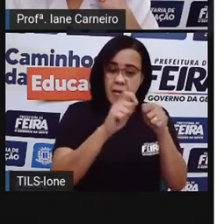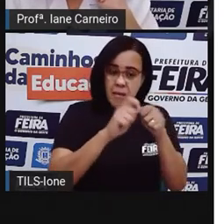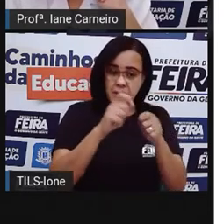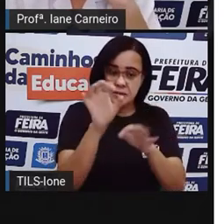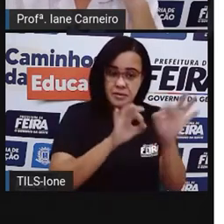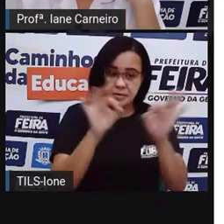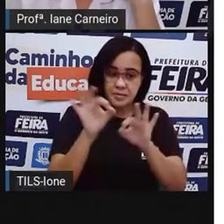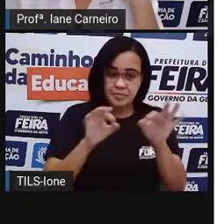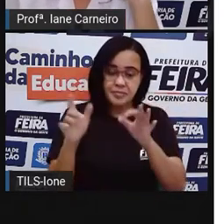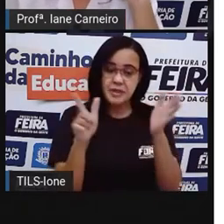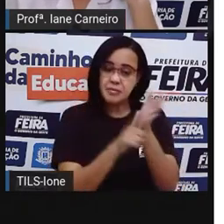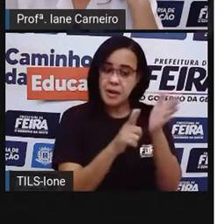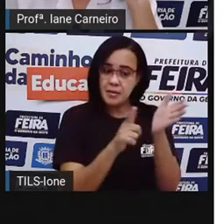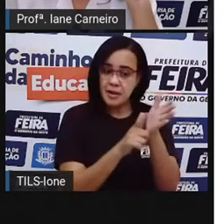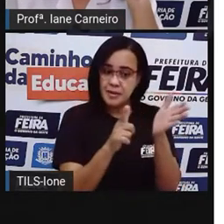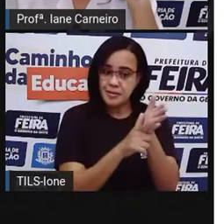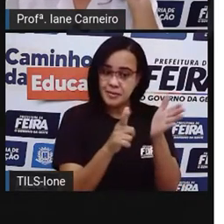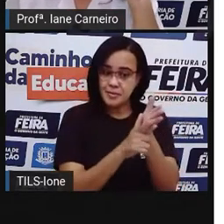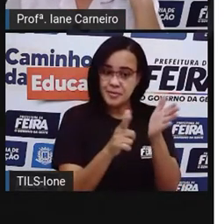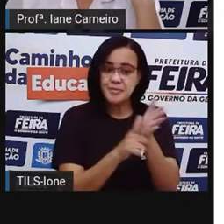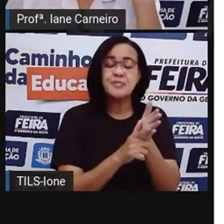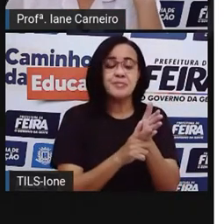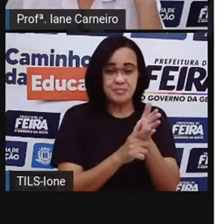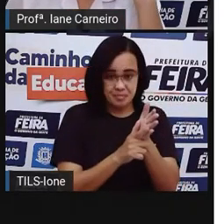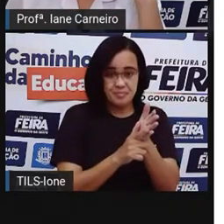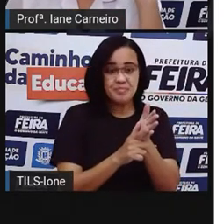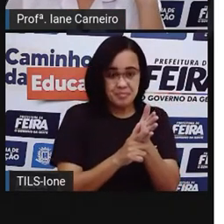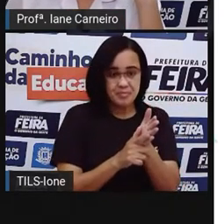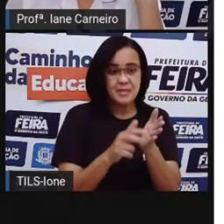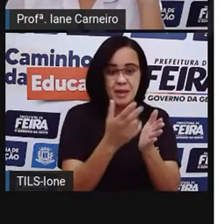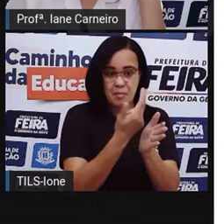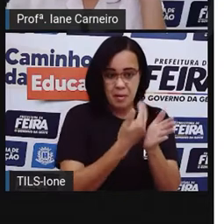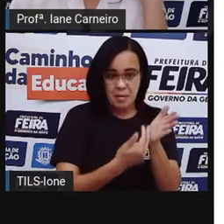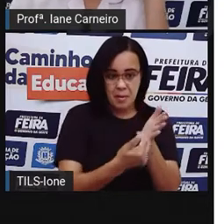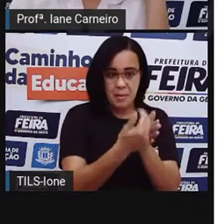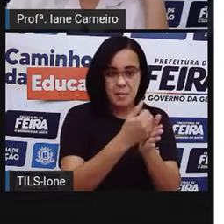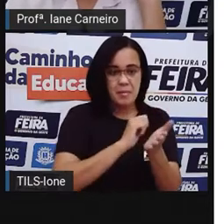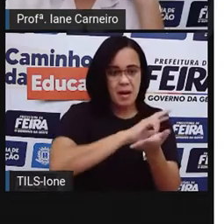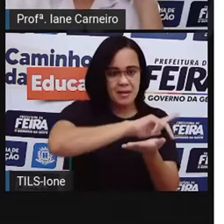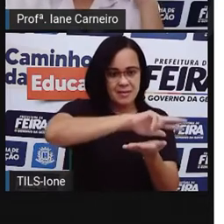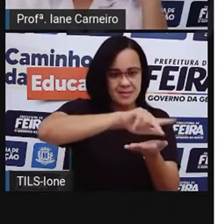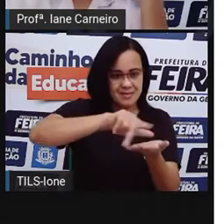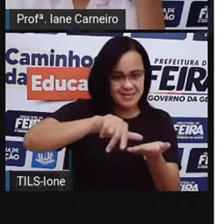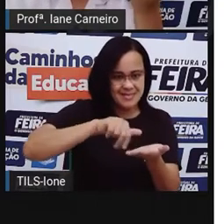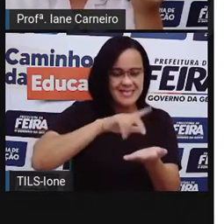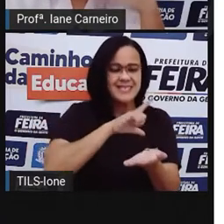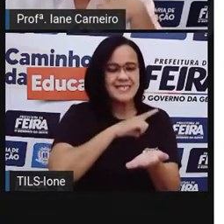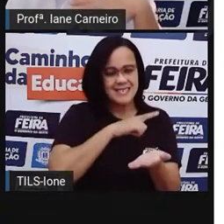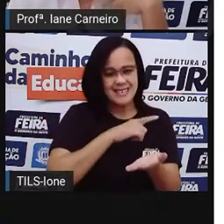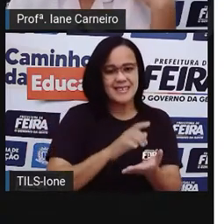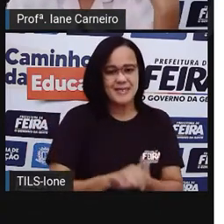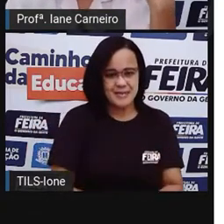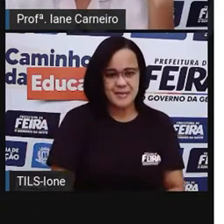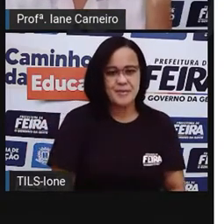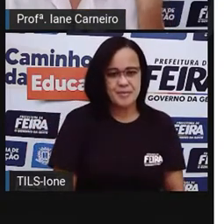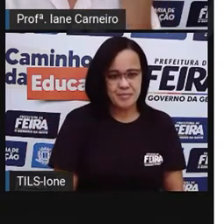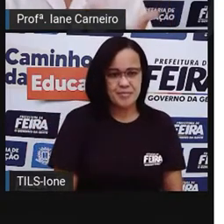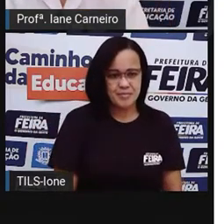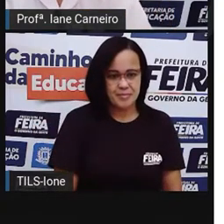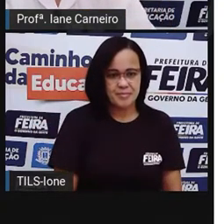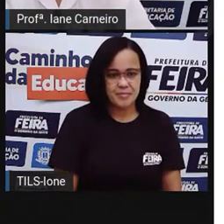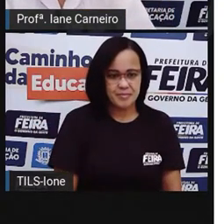Olha que bonito. Então, a gente vê vários formatos aqui, ó, de recorte de papel para dar efeitos